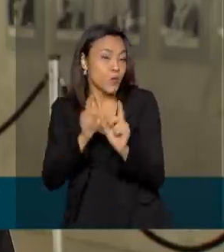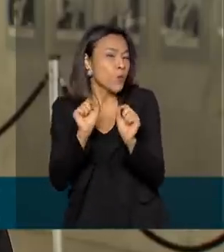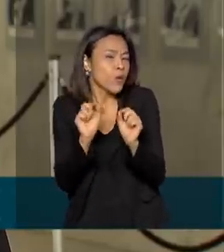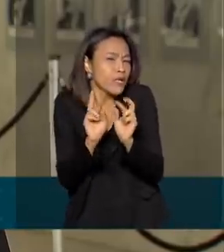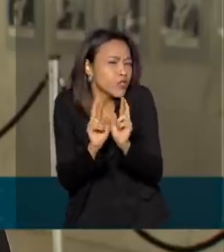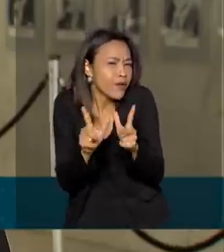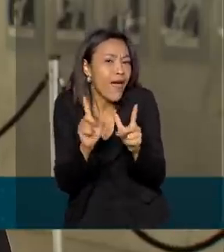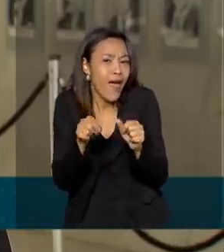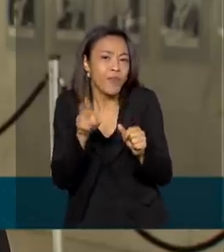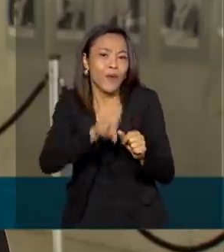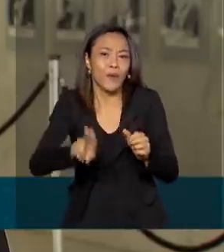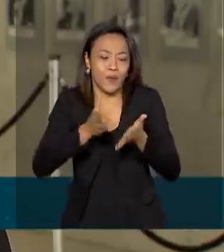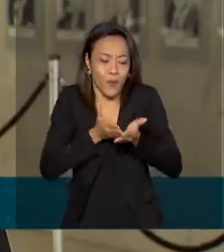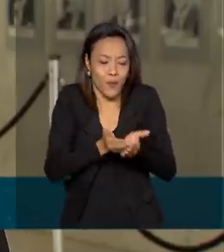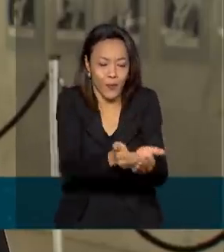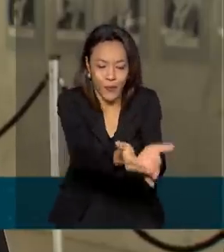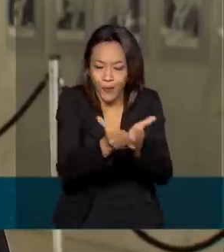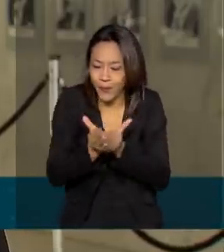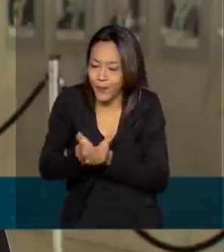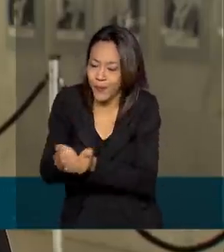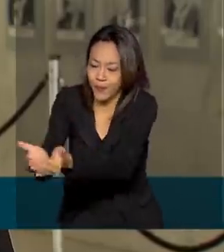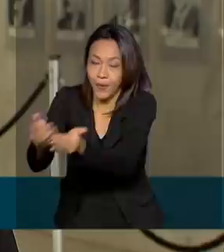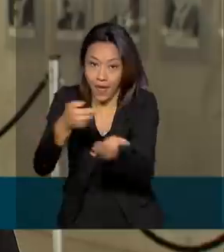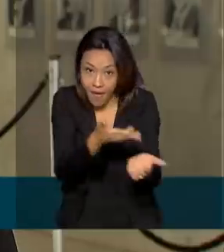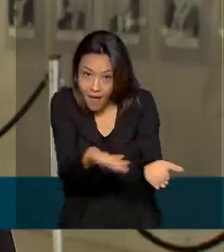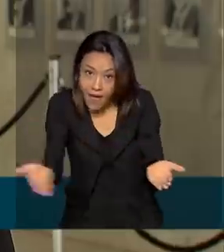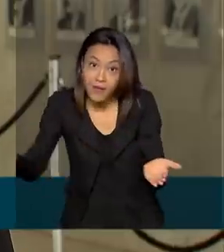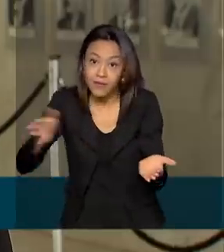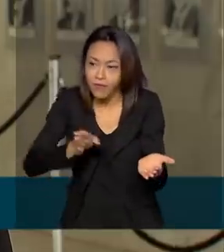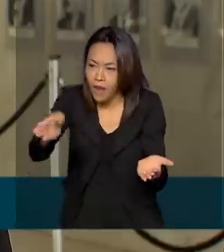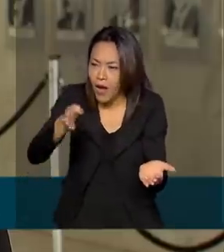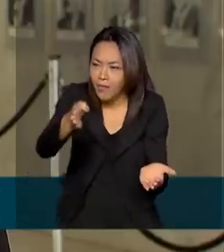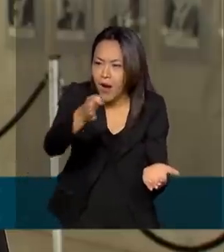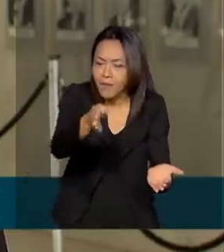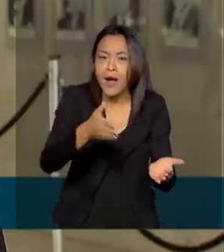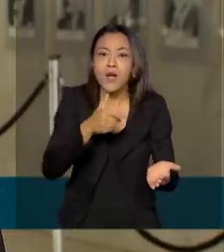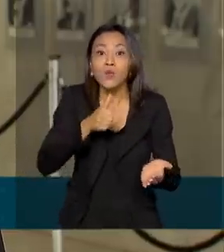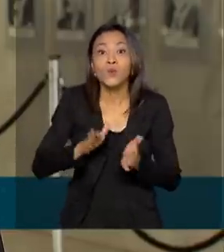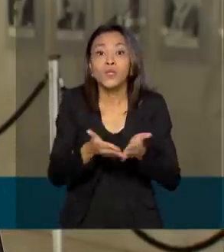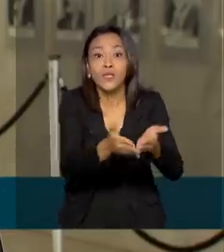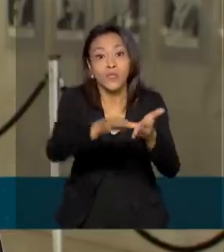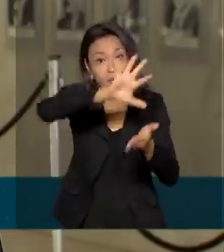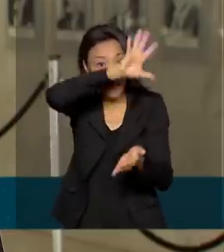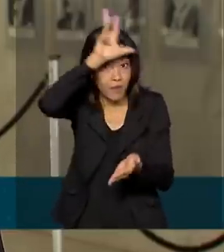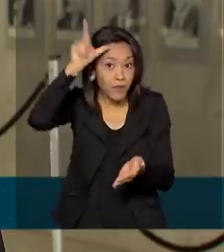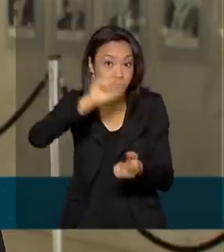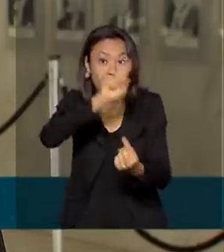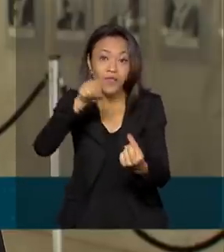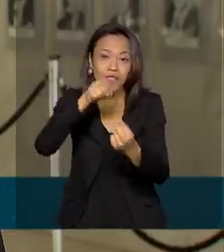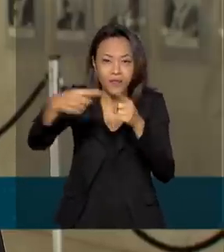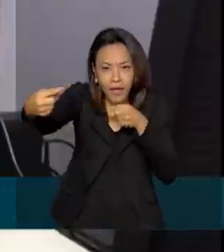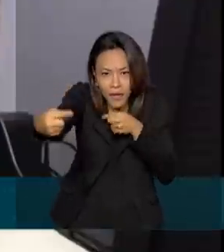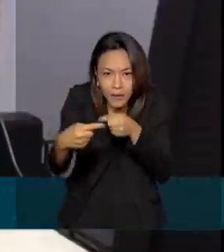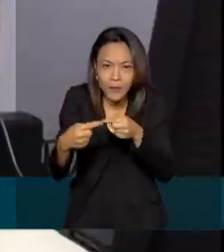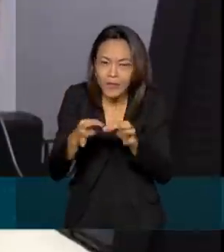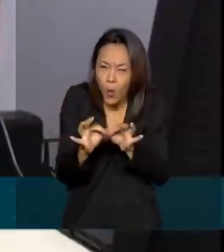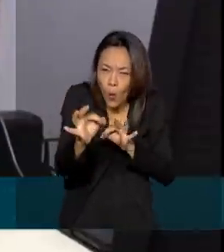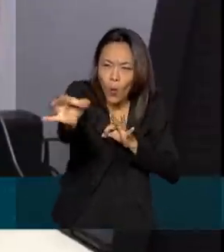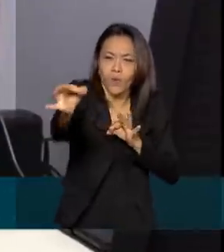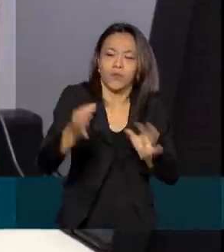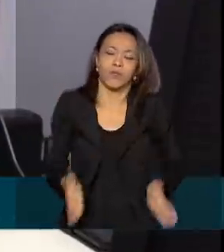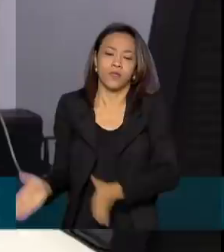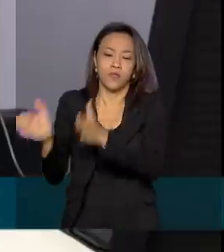está na mobilidade. As agências flutuantes percorrem os rios da Amazônia com a missão de encurtar as distâncias. Vale